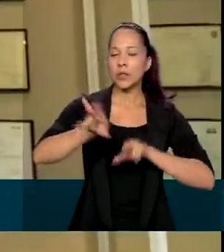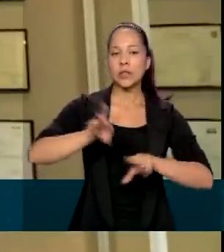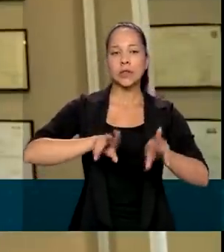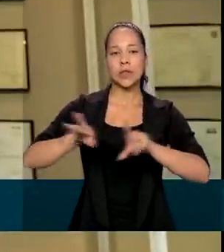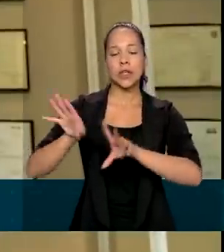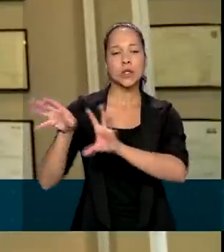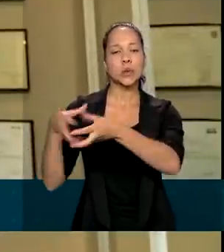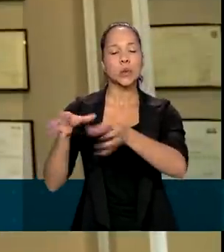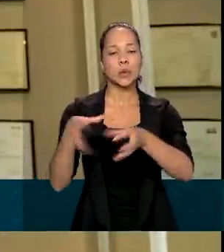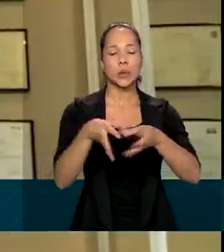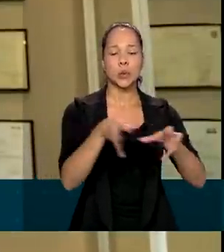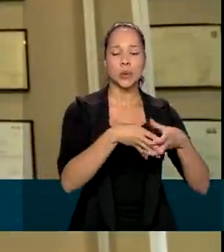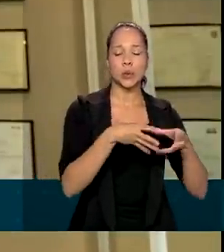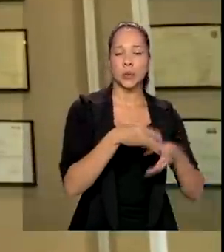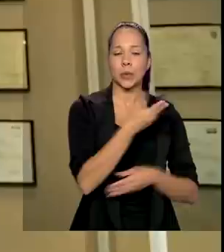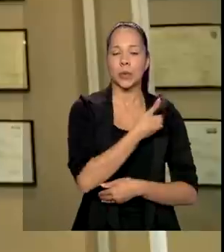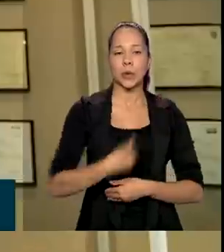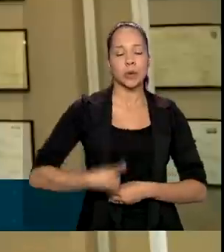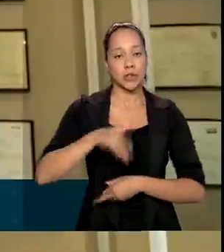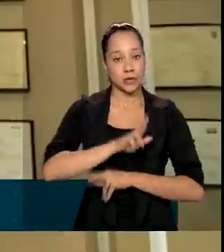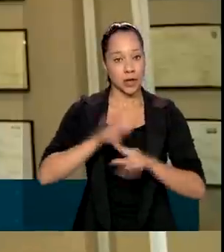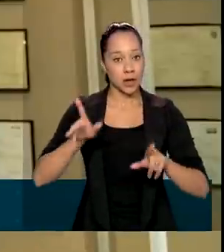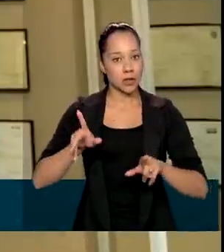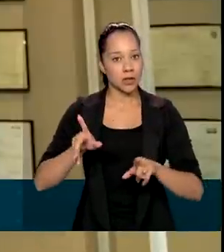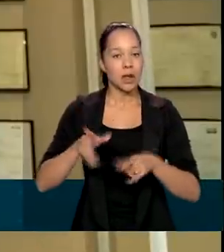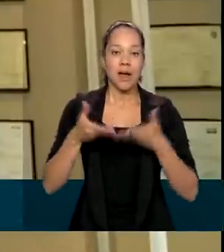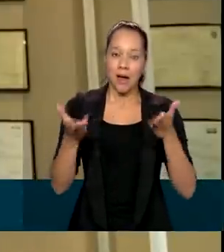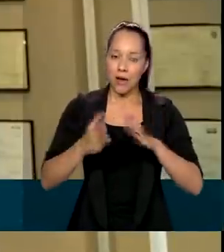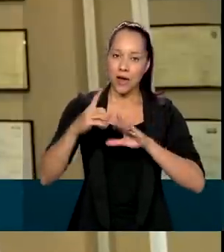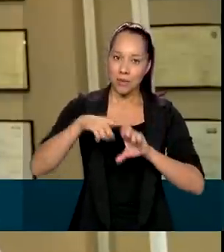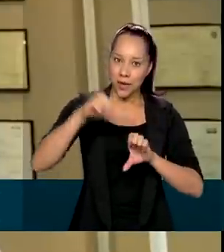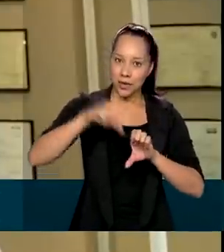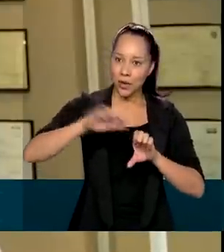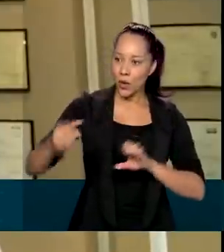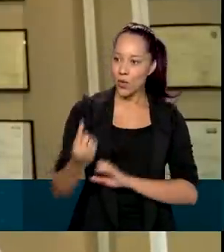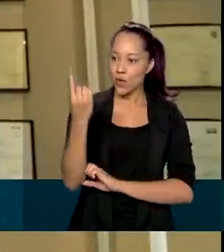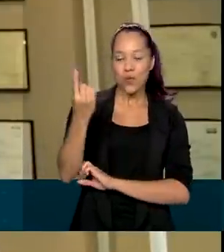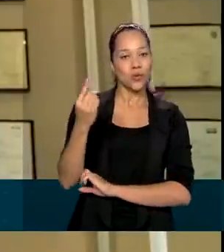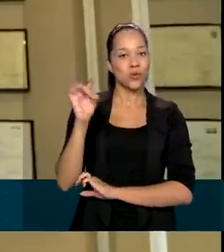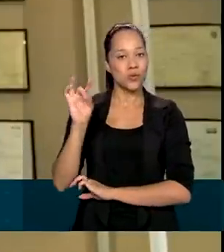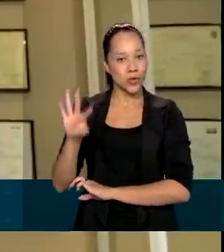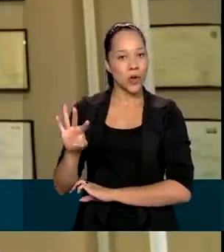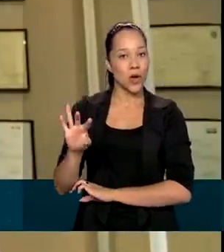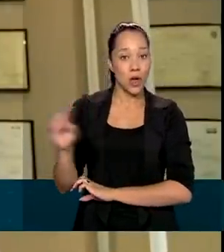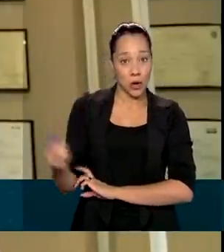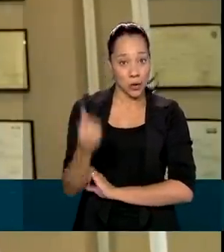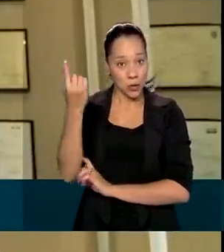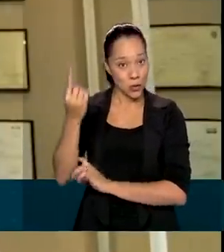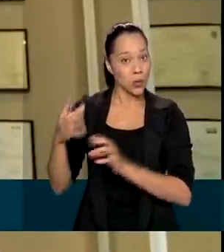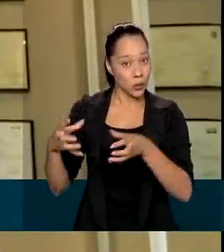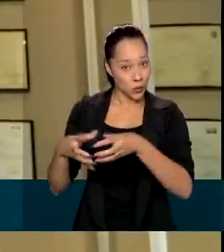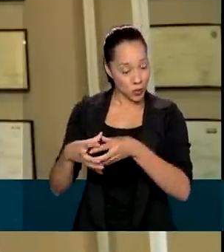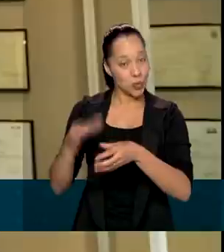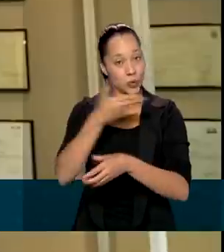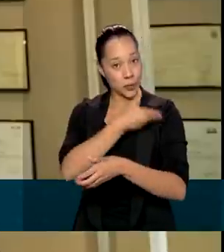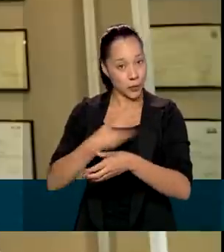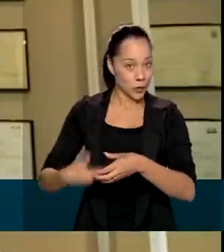órgãos públicos diferentes, ele vai ter uma única interação com um único órgão,